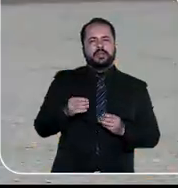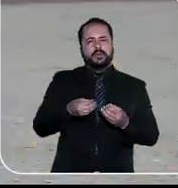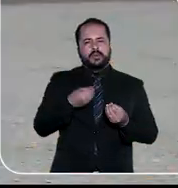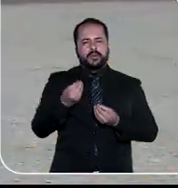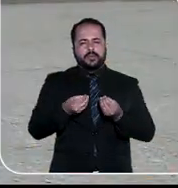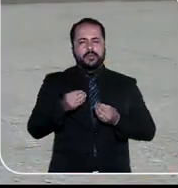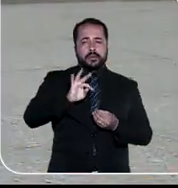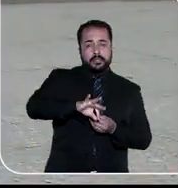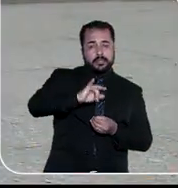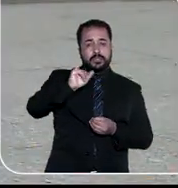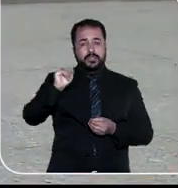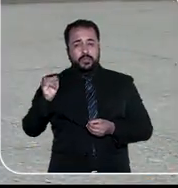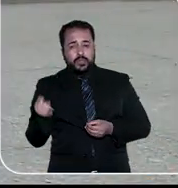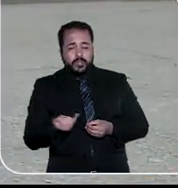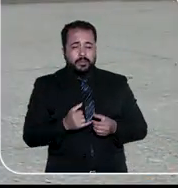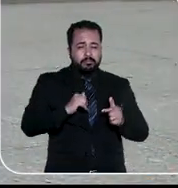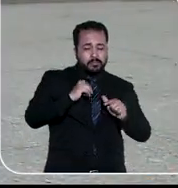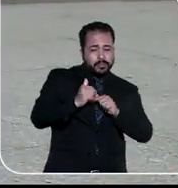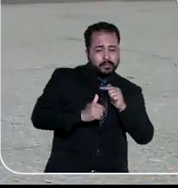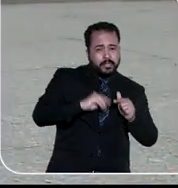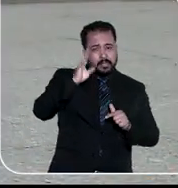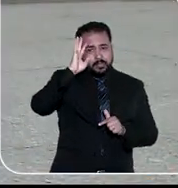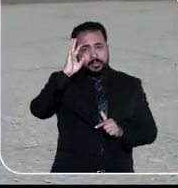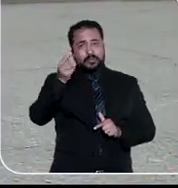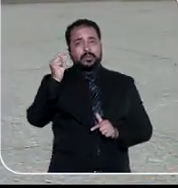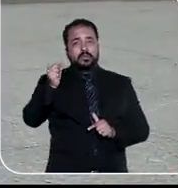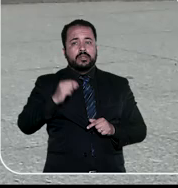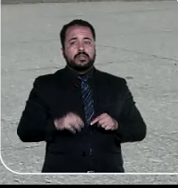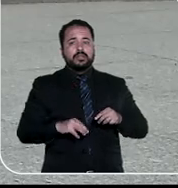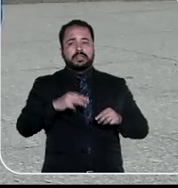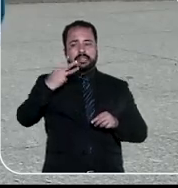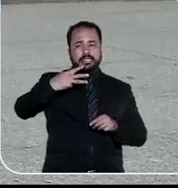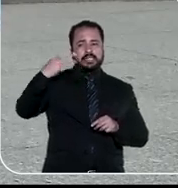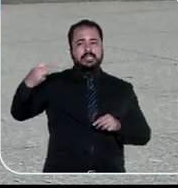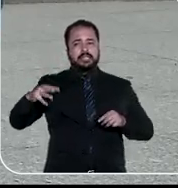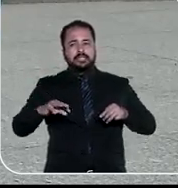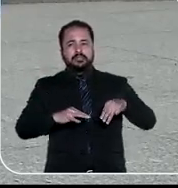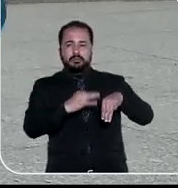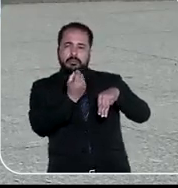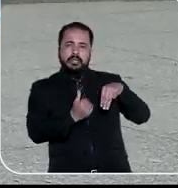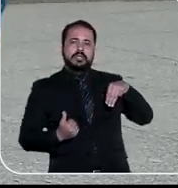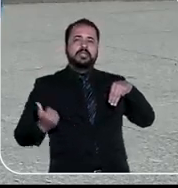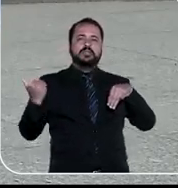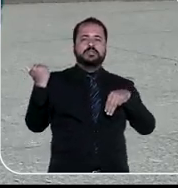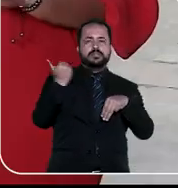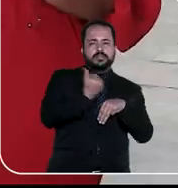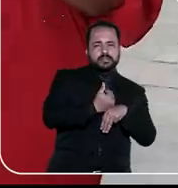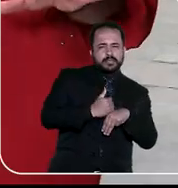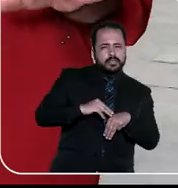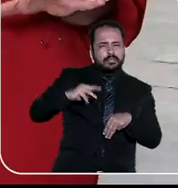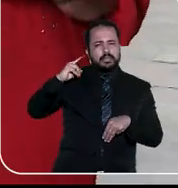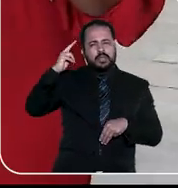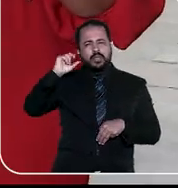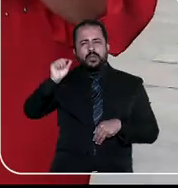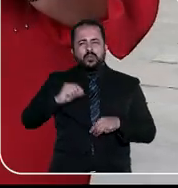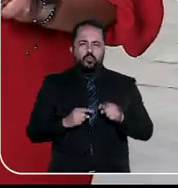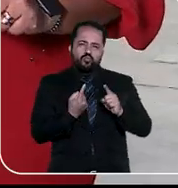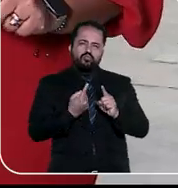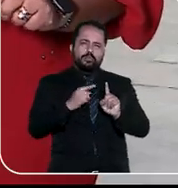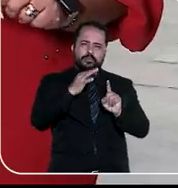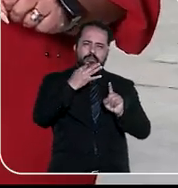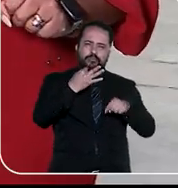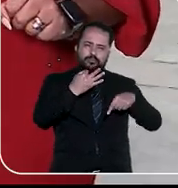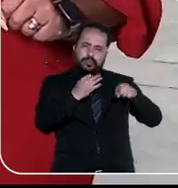Para dar conta de tanta demanda, o STJ conta com trabalho de 33 ministros. Agora, você